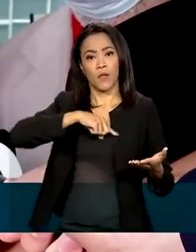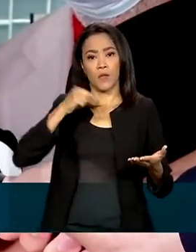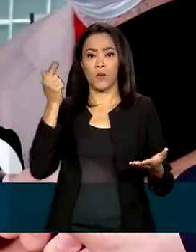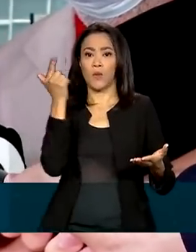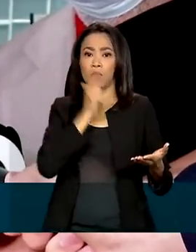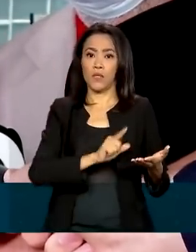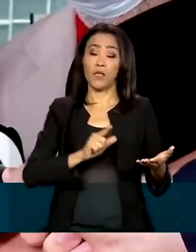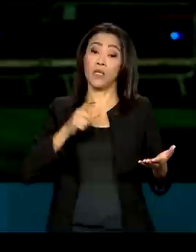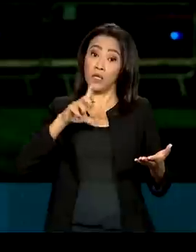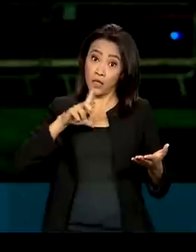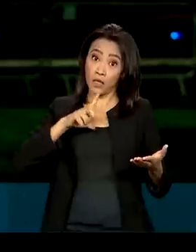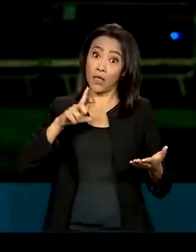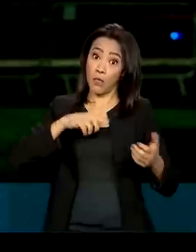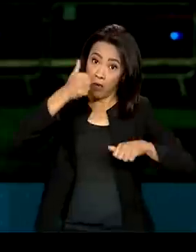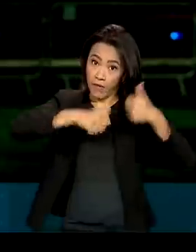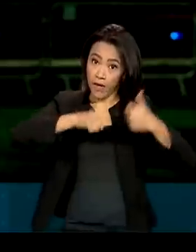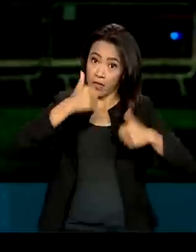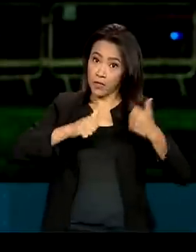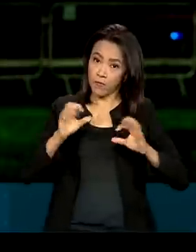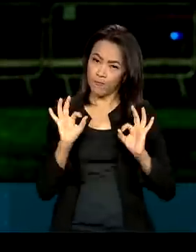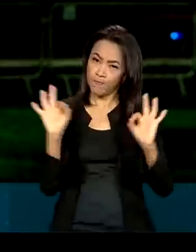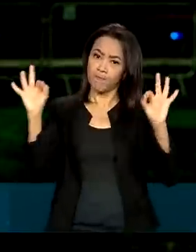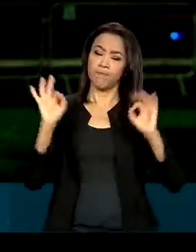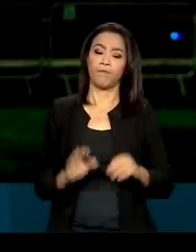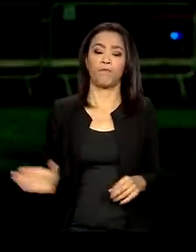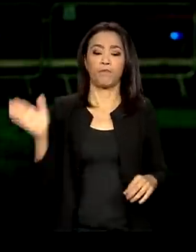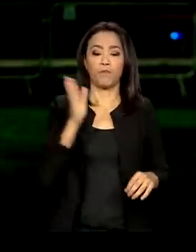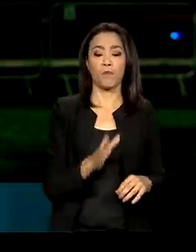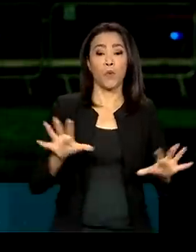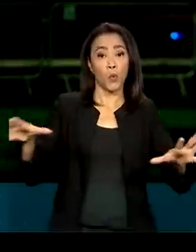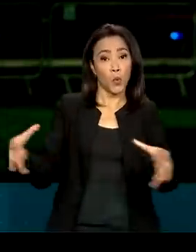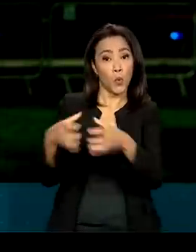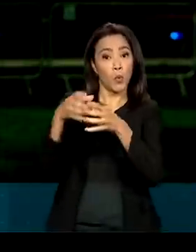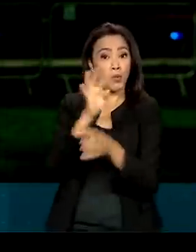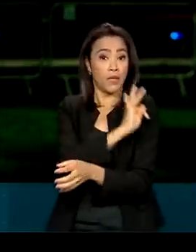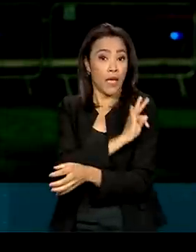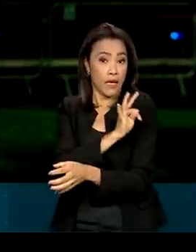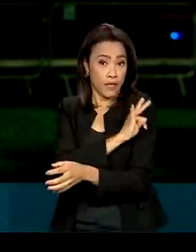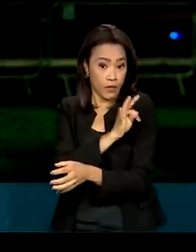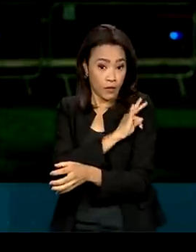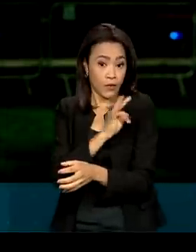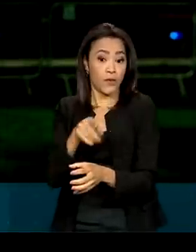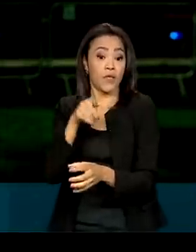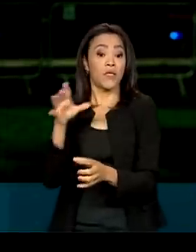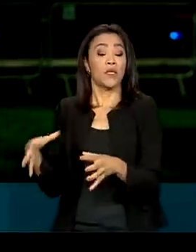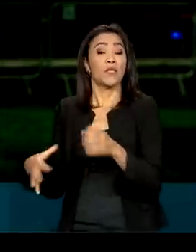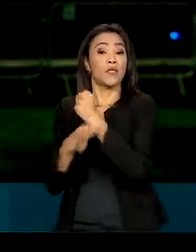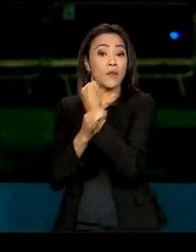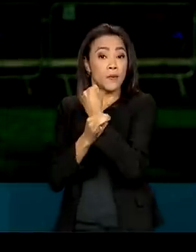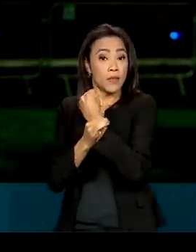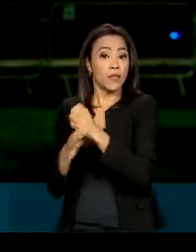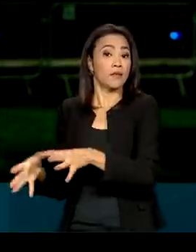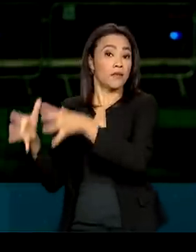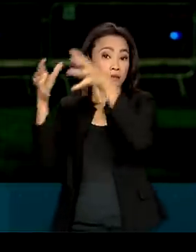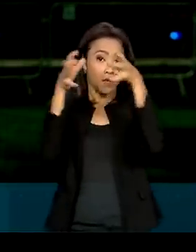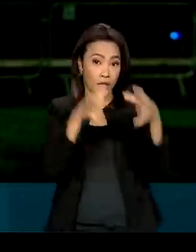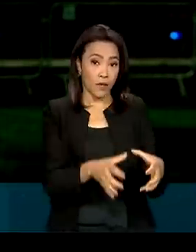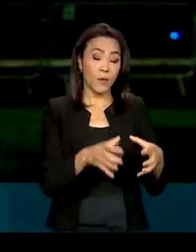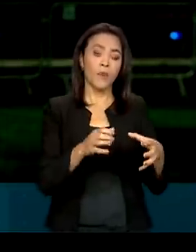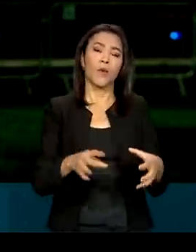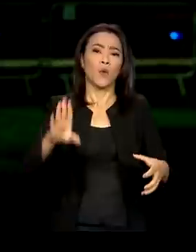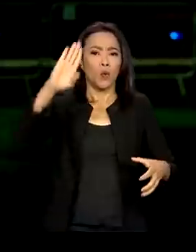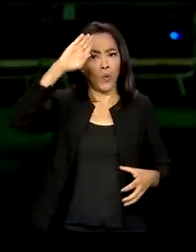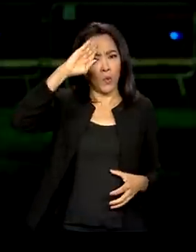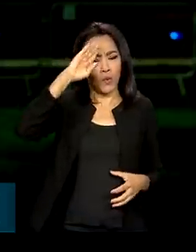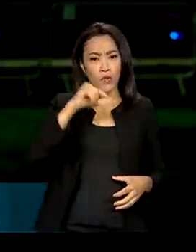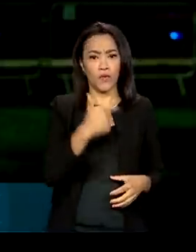diagnóstico mais refinado. O grupo técnico de segurança pública recebeu aqui no CCBB comandantes de polícia de 23 estados